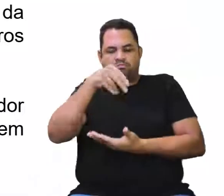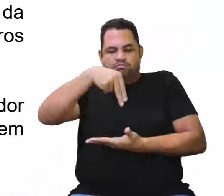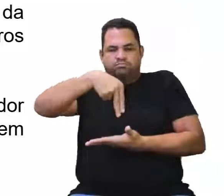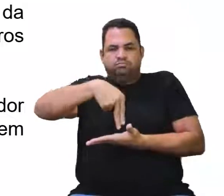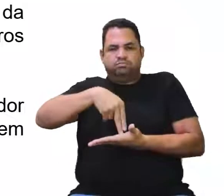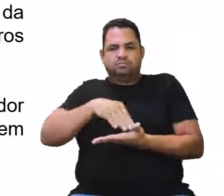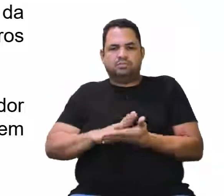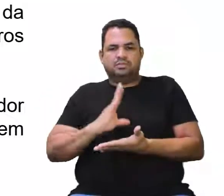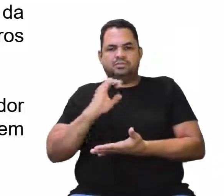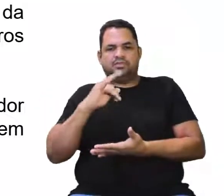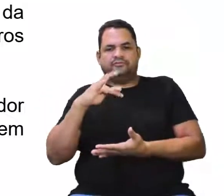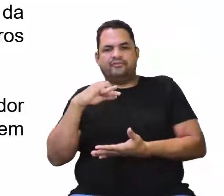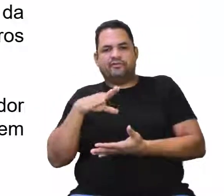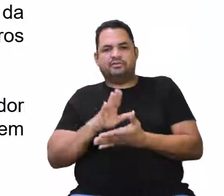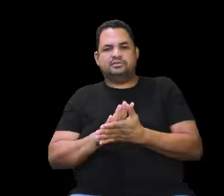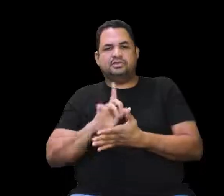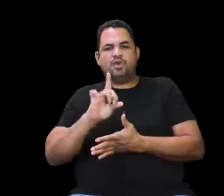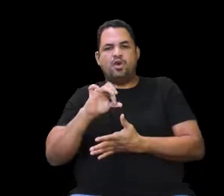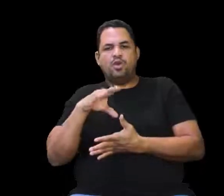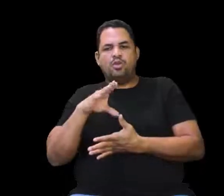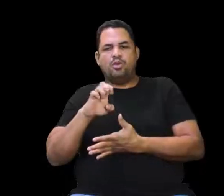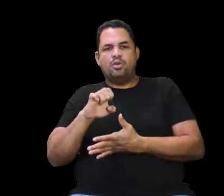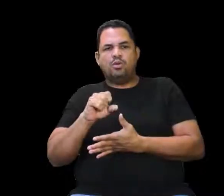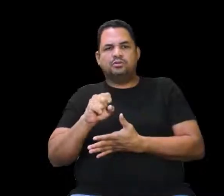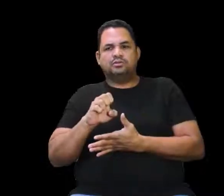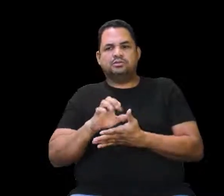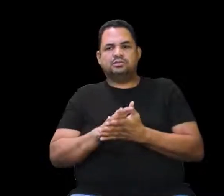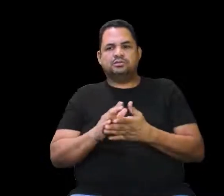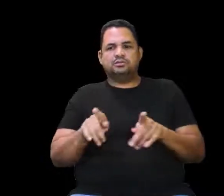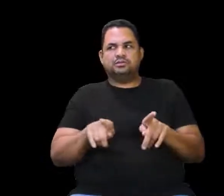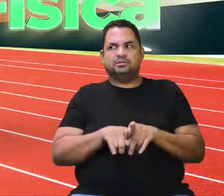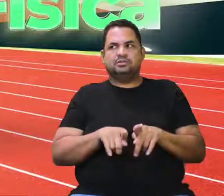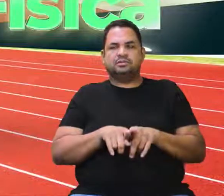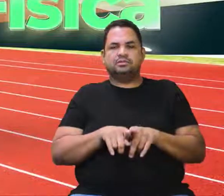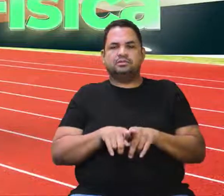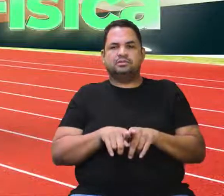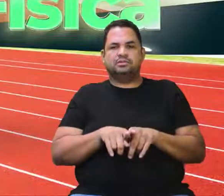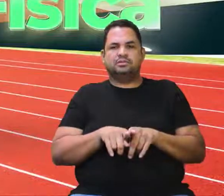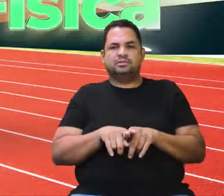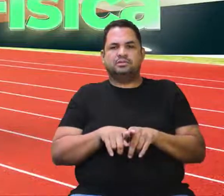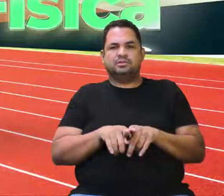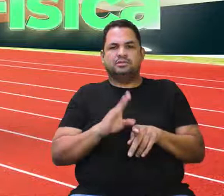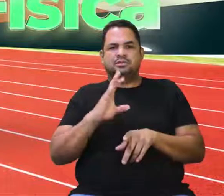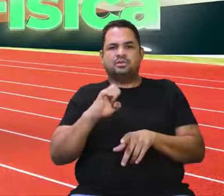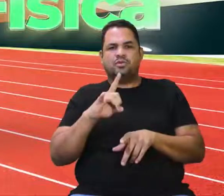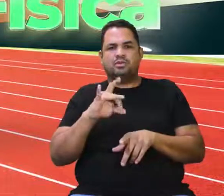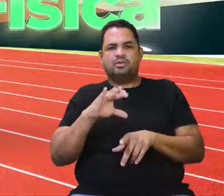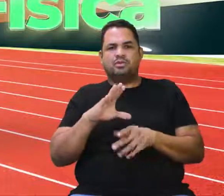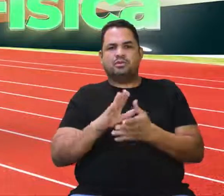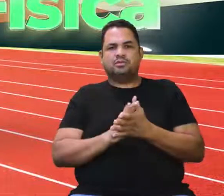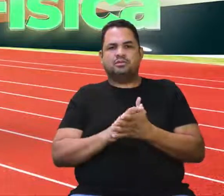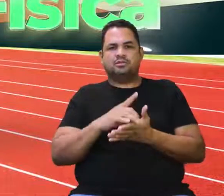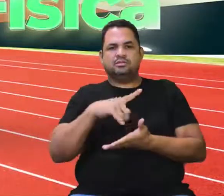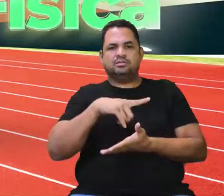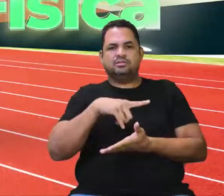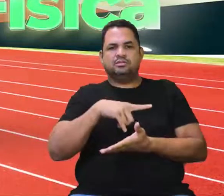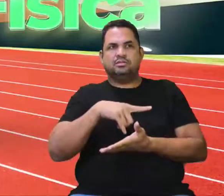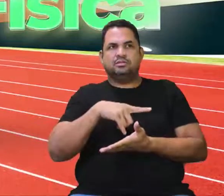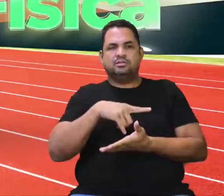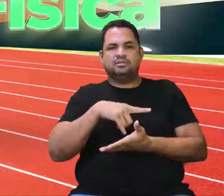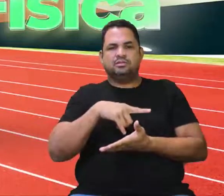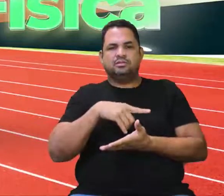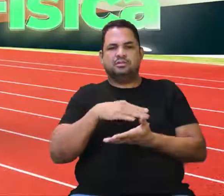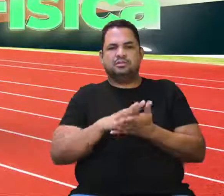a cifose, a lordose e a escoliose, né, entre outros, eles estão